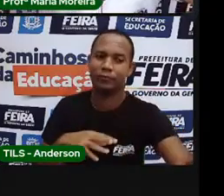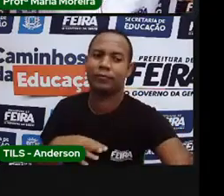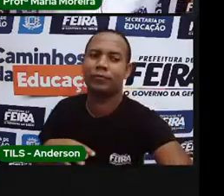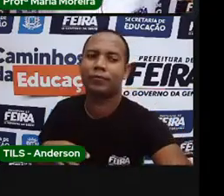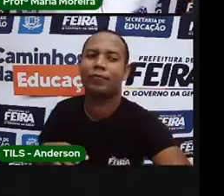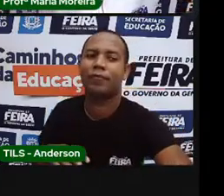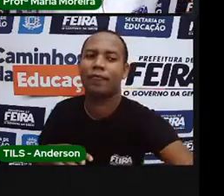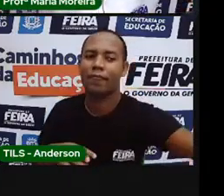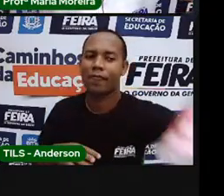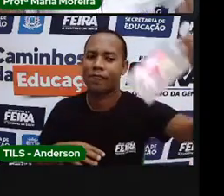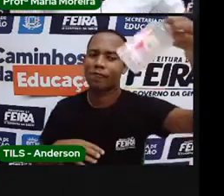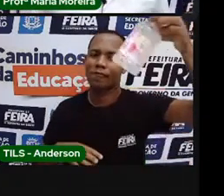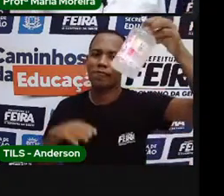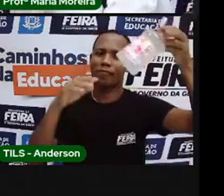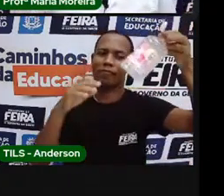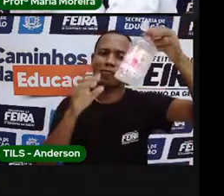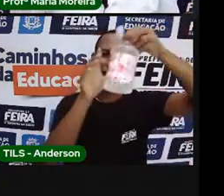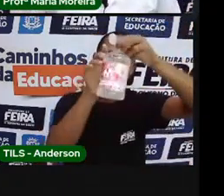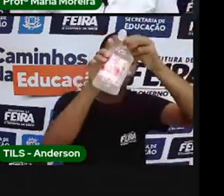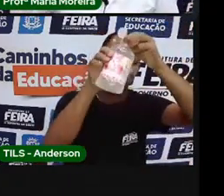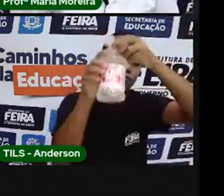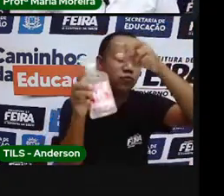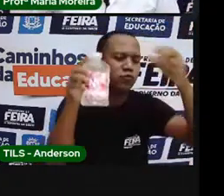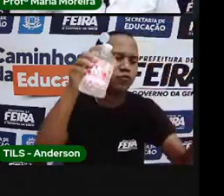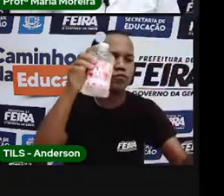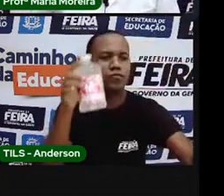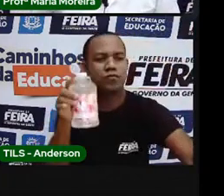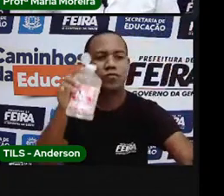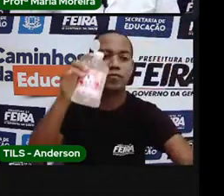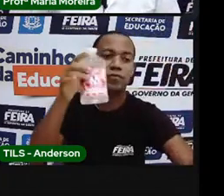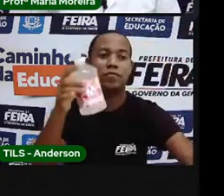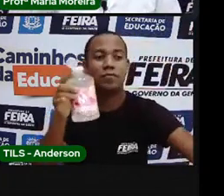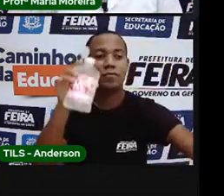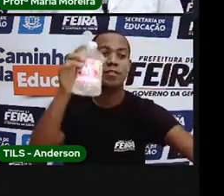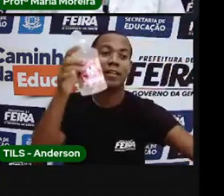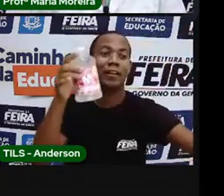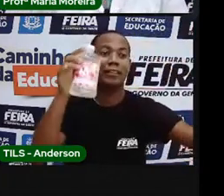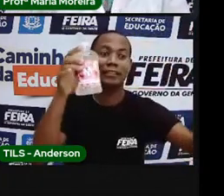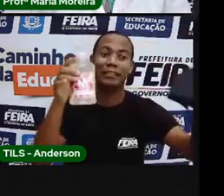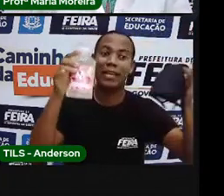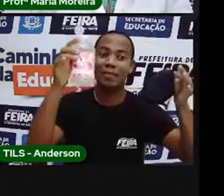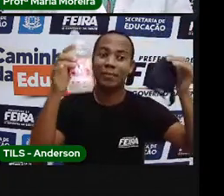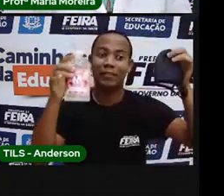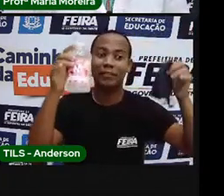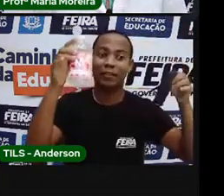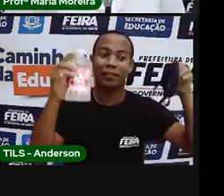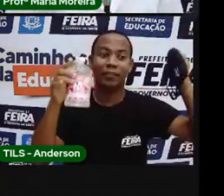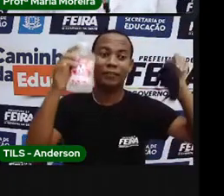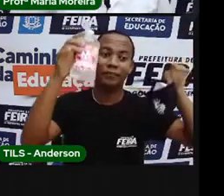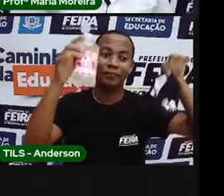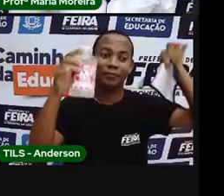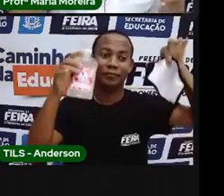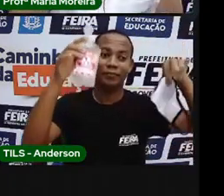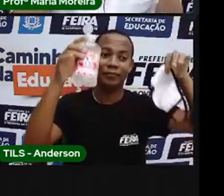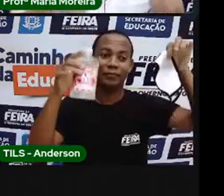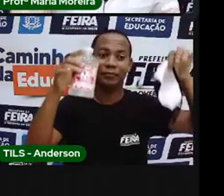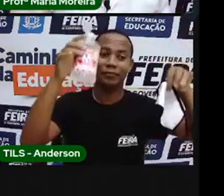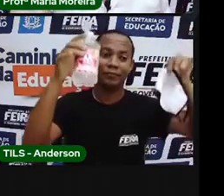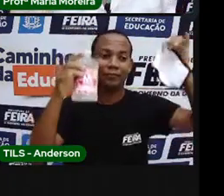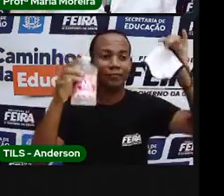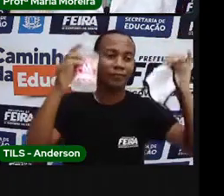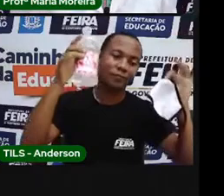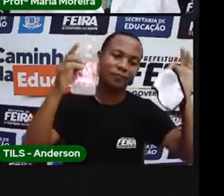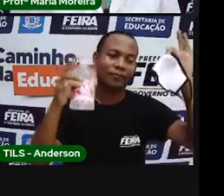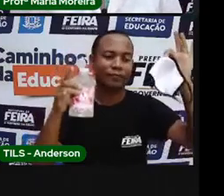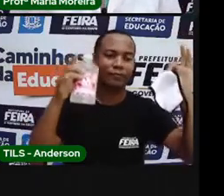gel Anderson Álcool em gel Usem álcool em gel Isso aí Anderson E usem Máscara Se não tenham